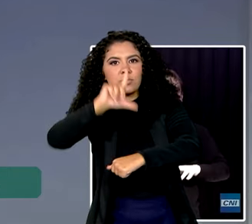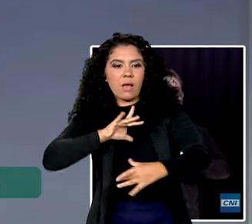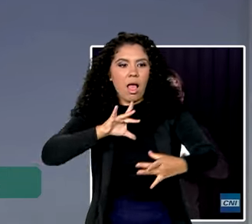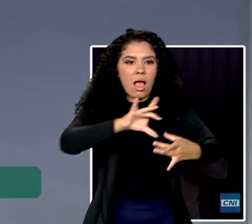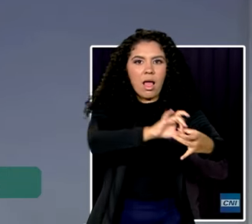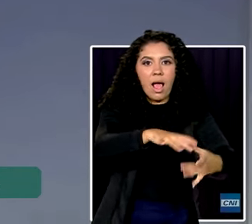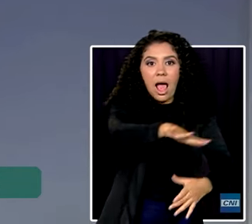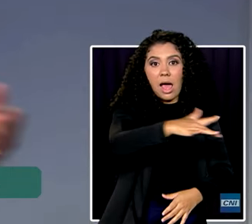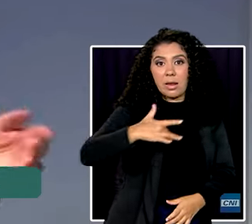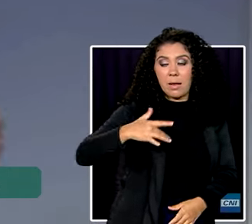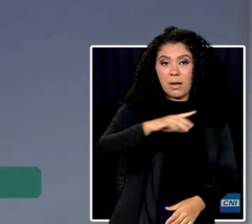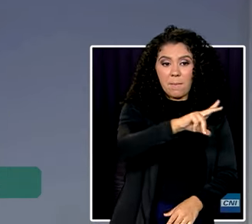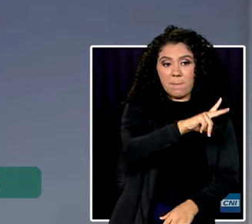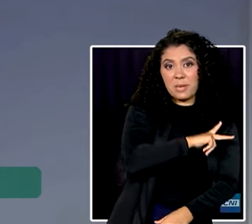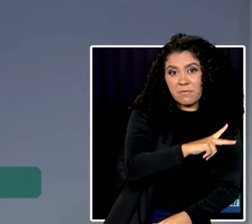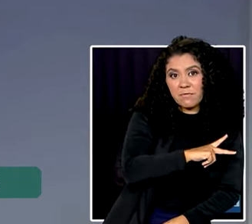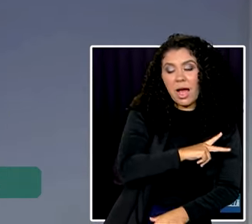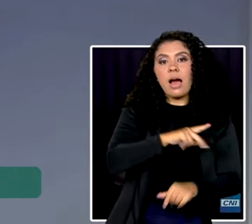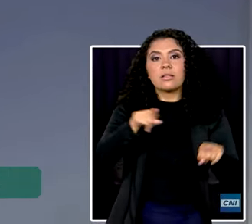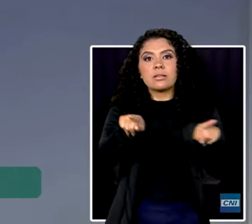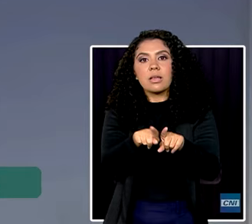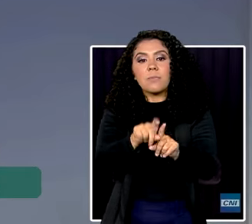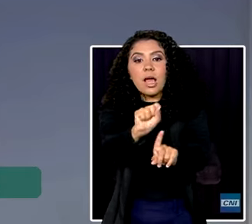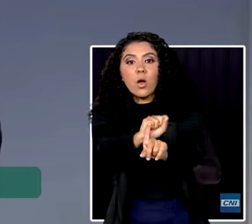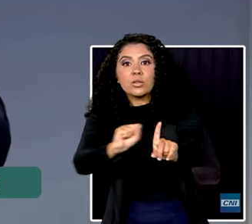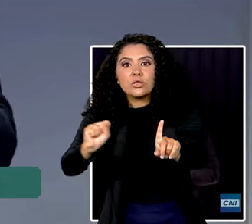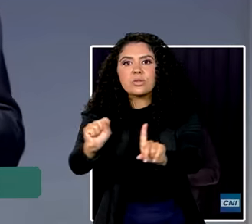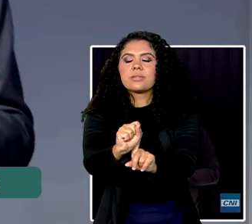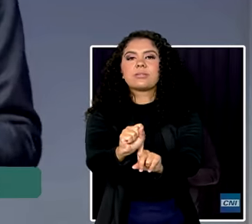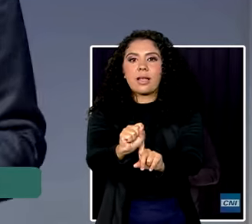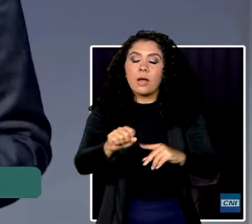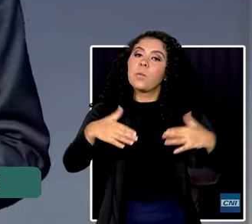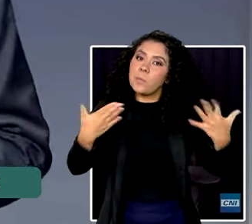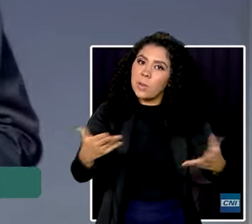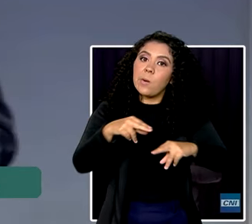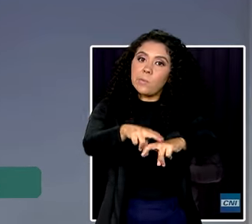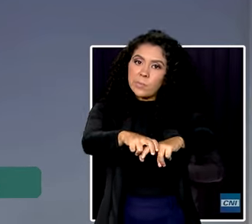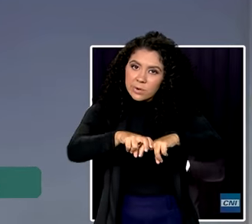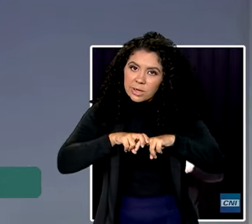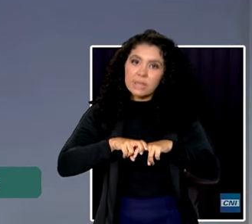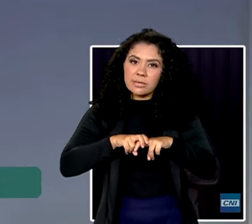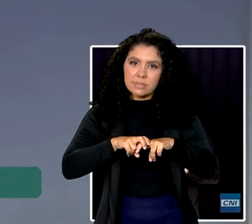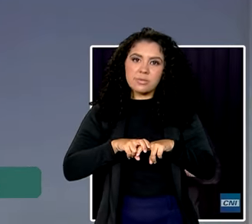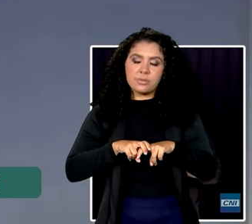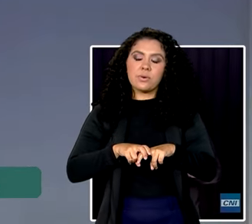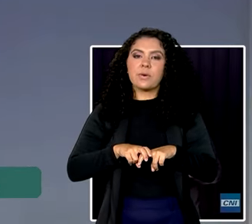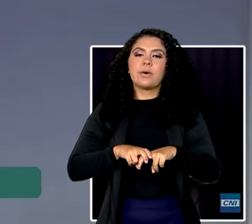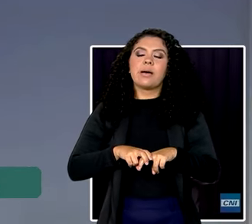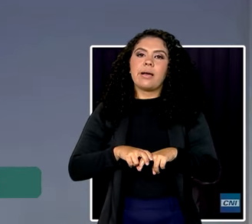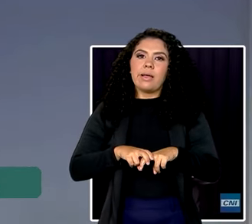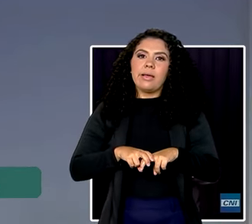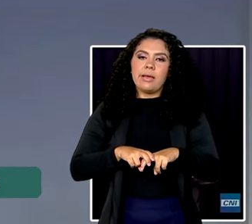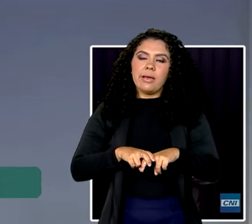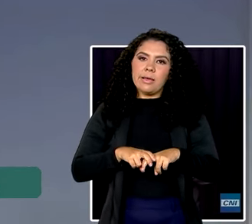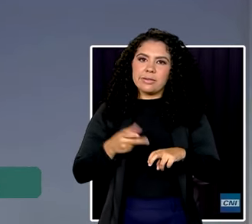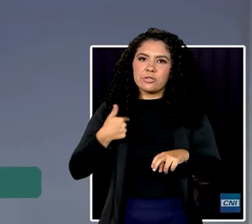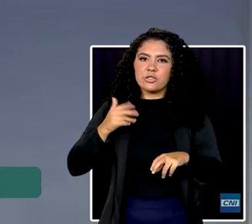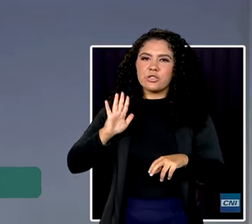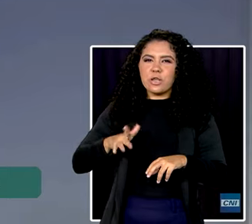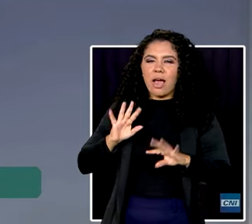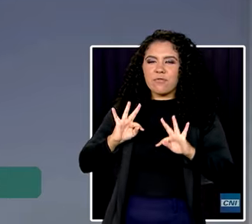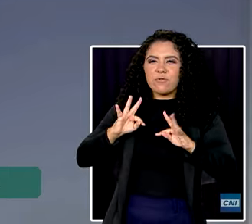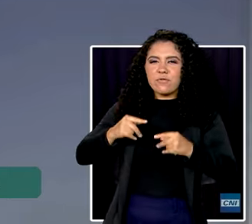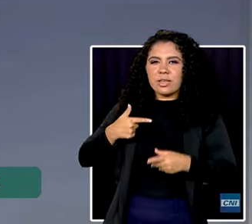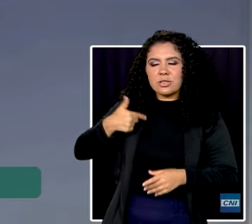com o setor produtivo, com a sociedade de modo geral. É por isso, e termino minha fala, minhas senhoras e meus senhores,